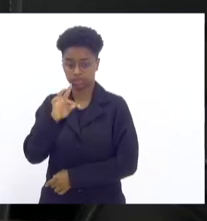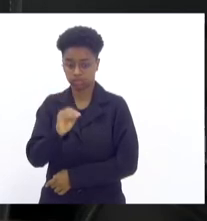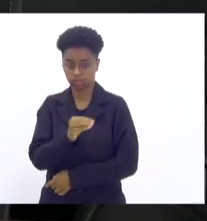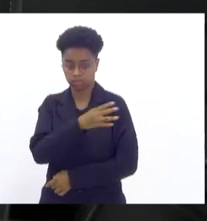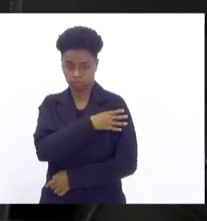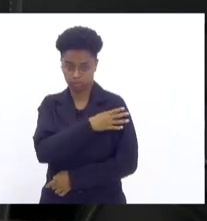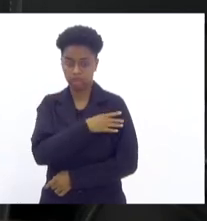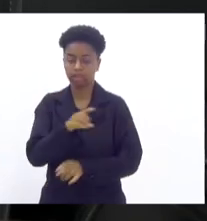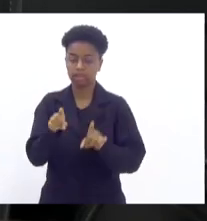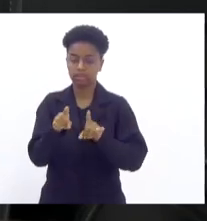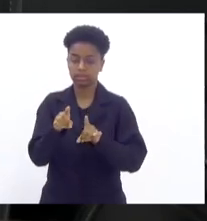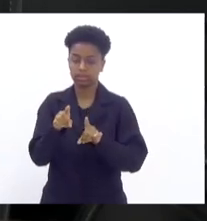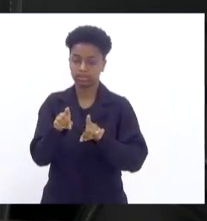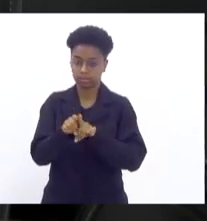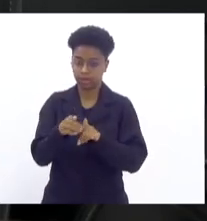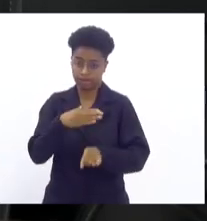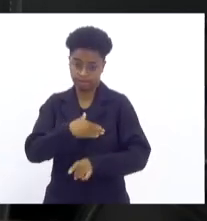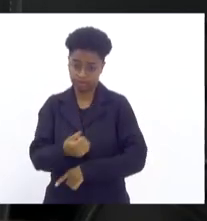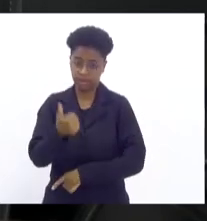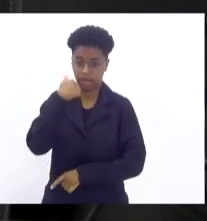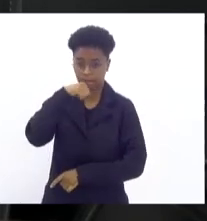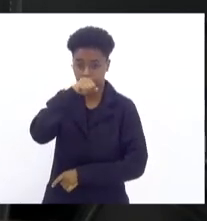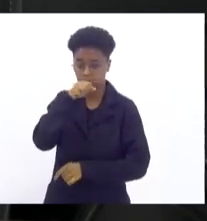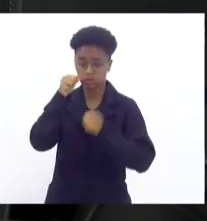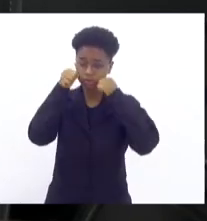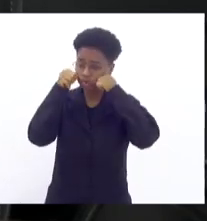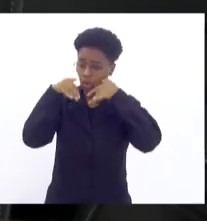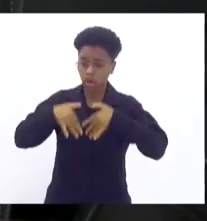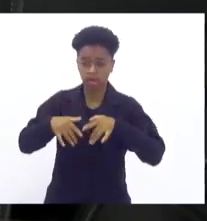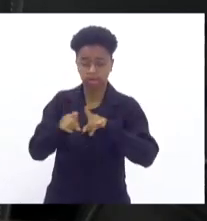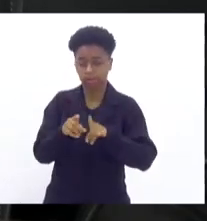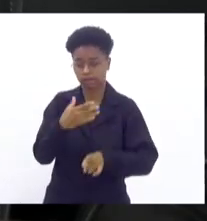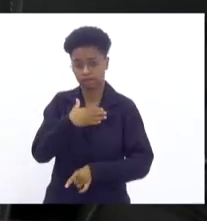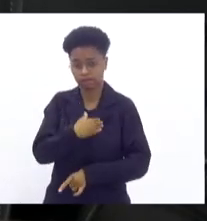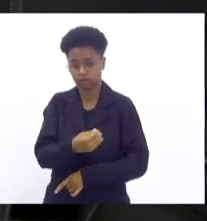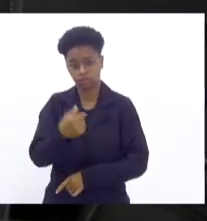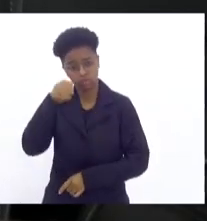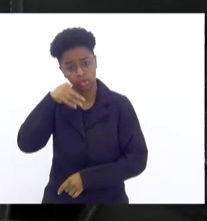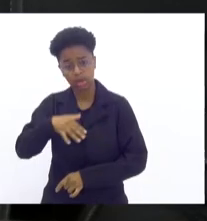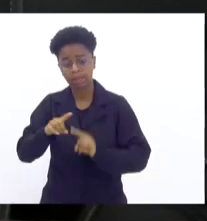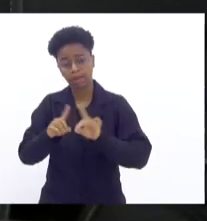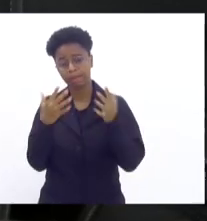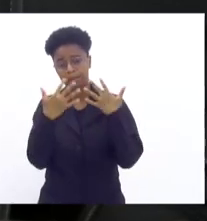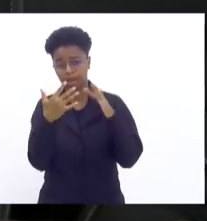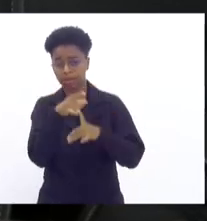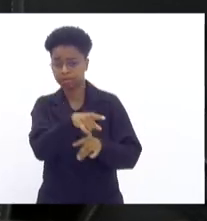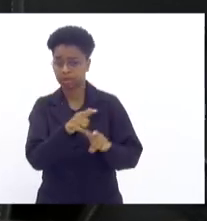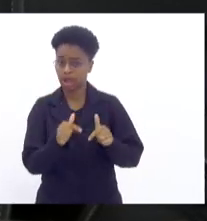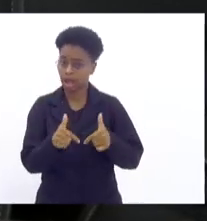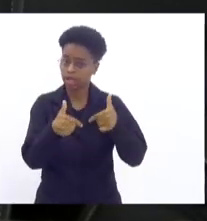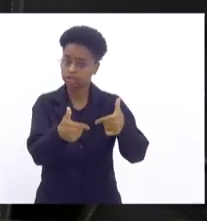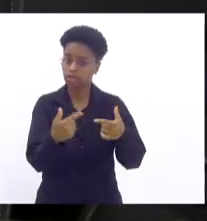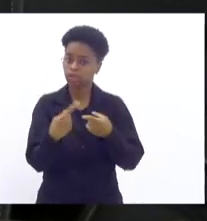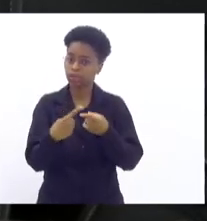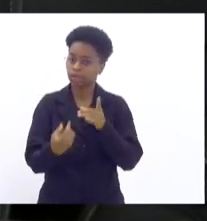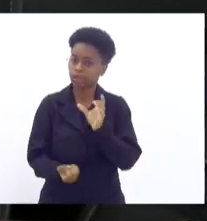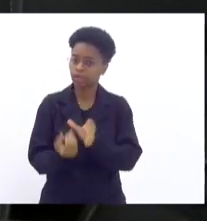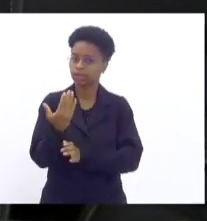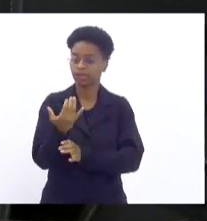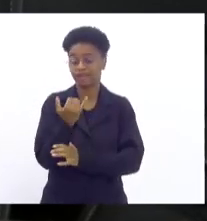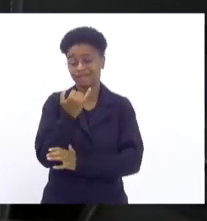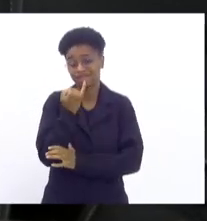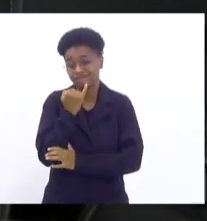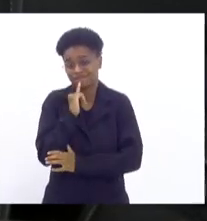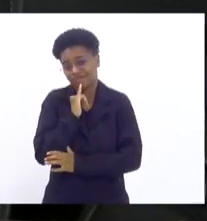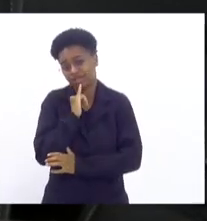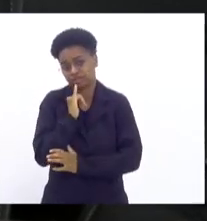chorando muito, sua esposa, seus filhos. Isso me entristece muito, mas parabeniza a atitude do senhor quando inaugurou ali, e infelizmente